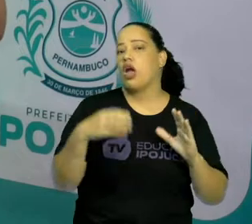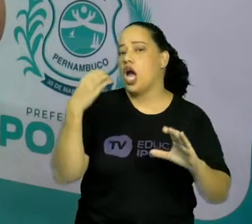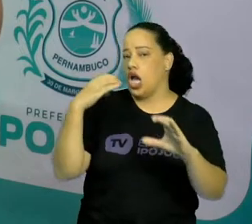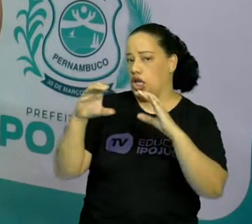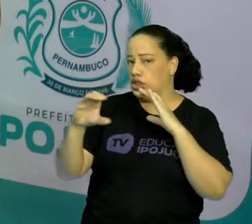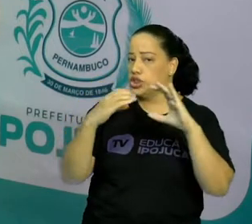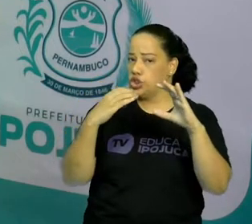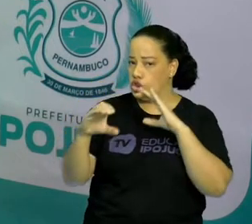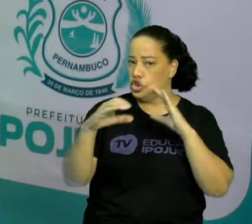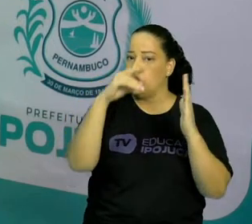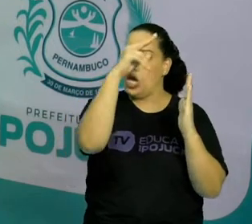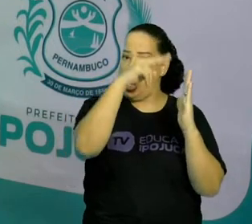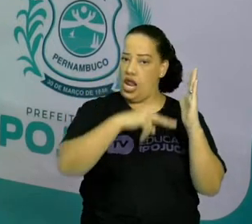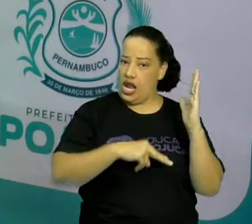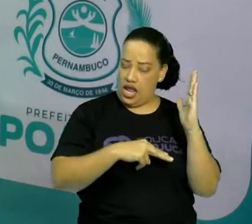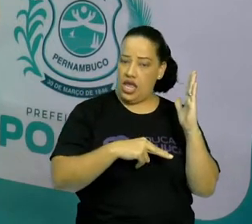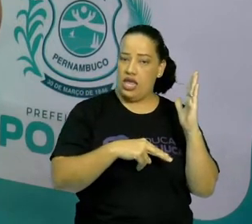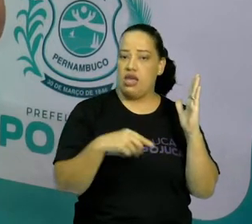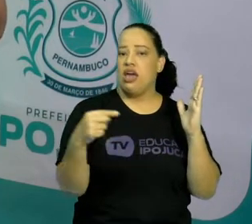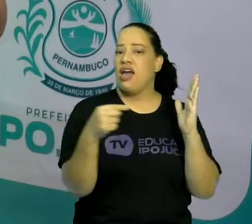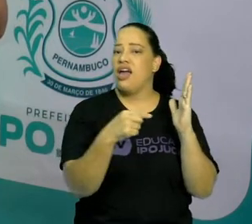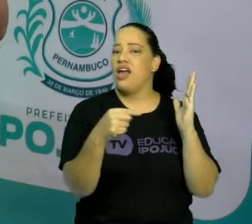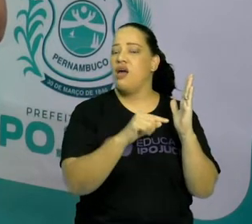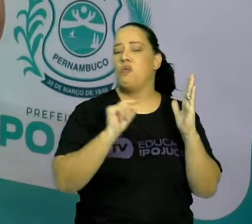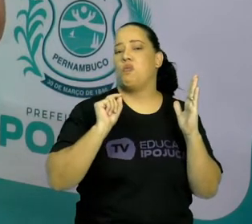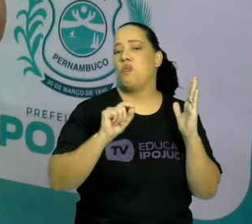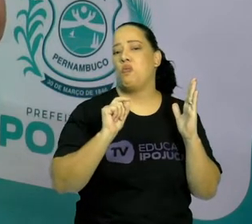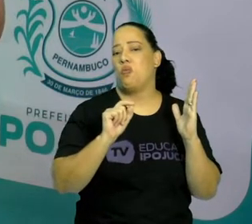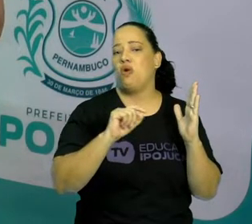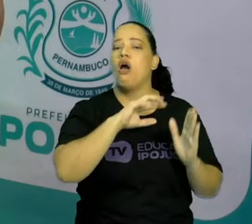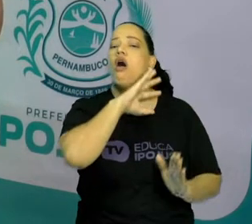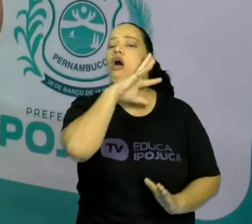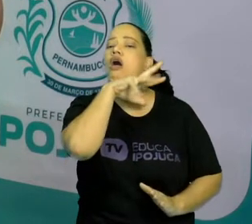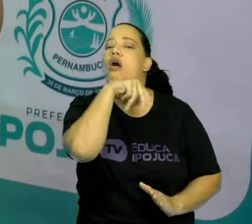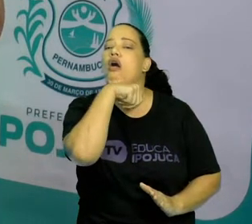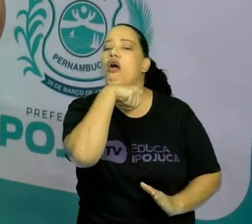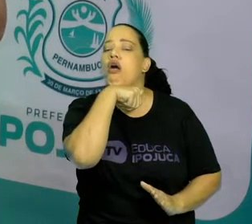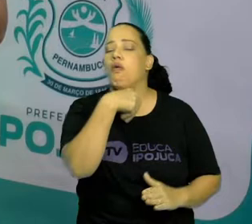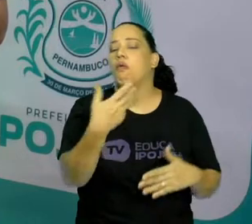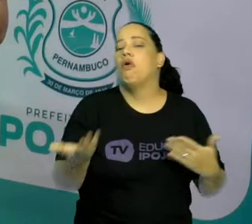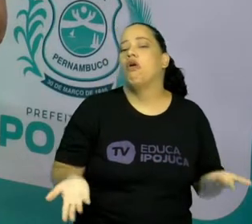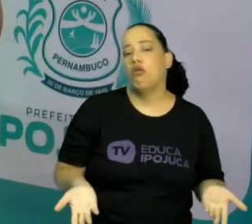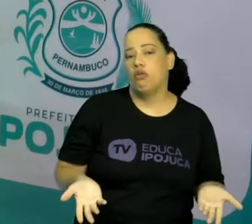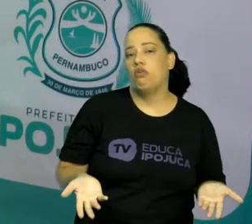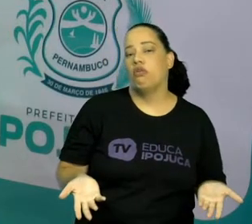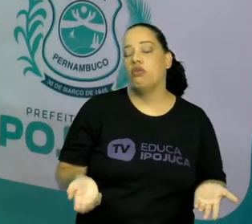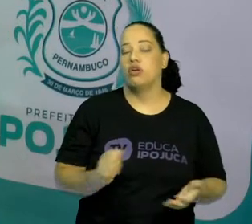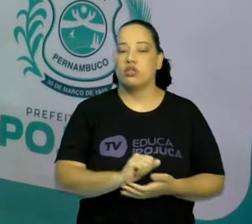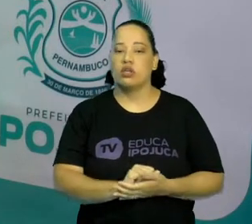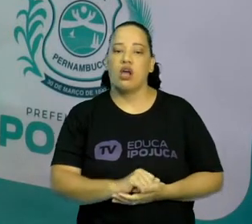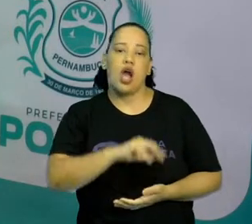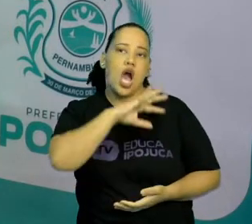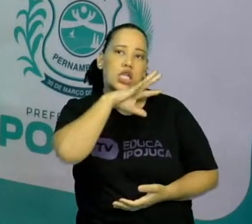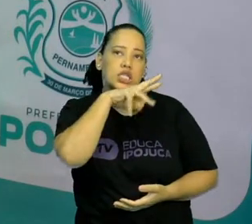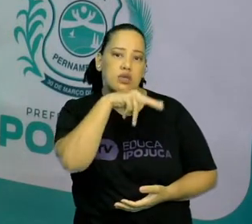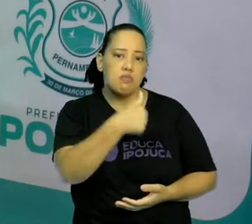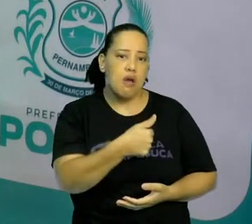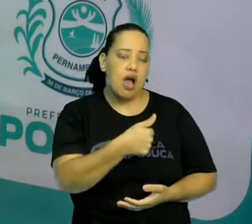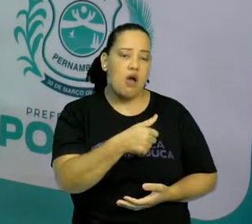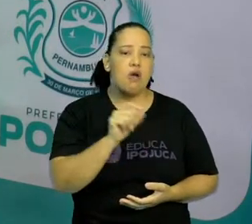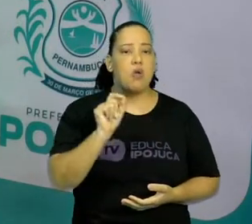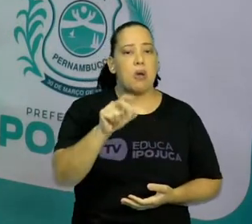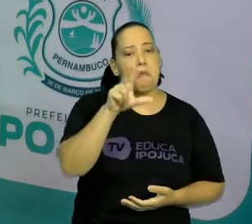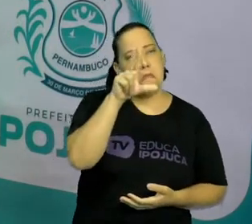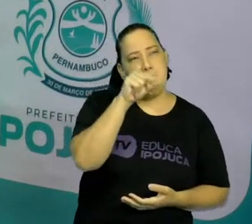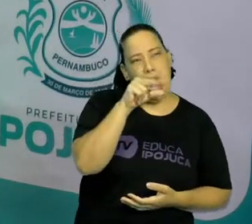gente acabou de ler agora, ela refere-se a que animal, crianças? Ela refere-se ao pato?